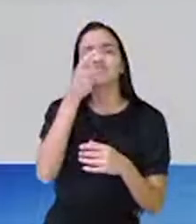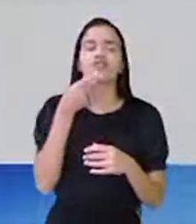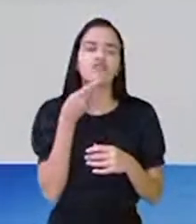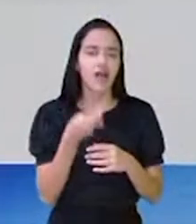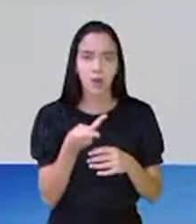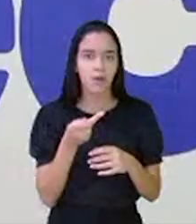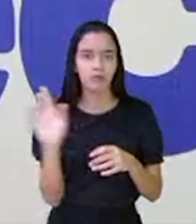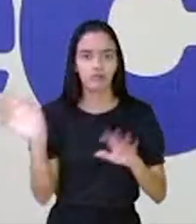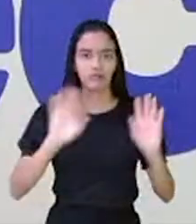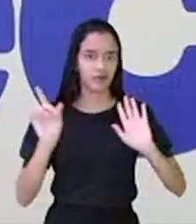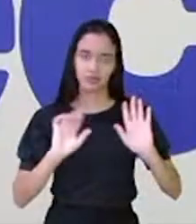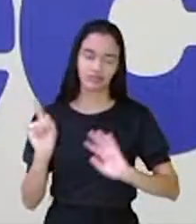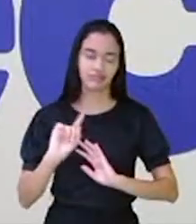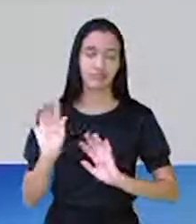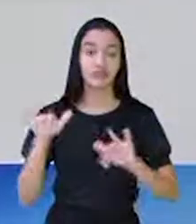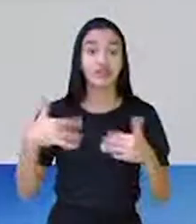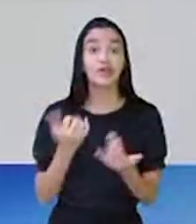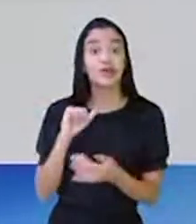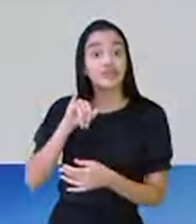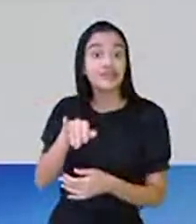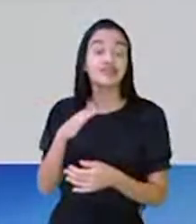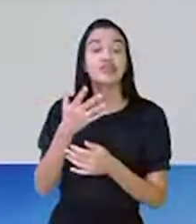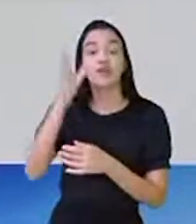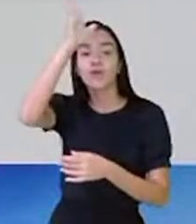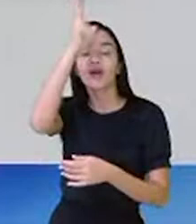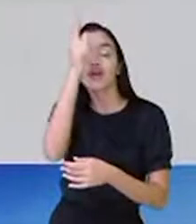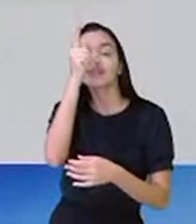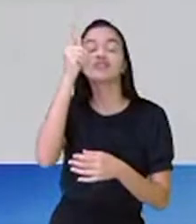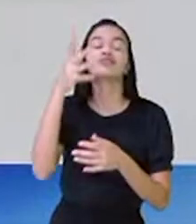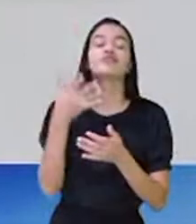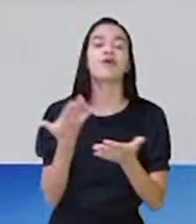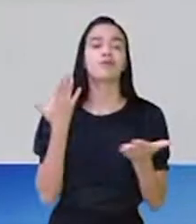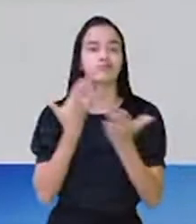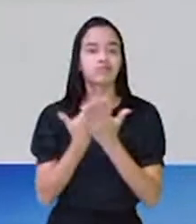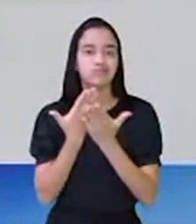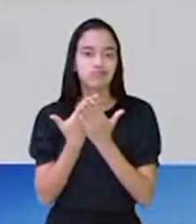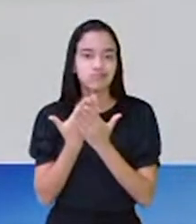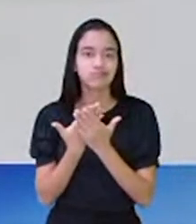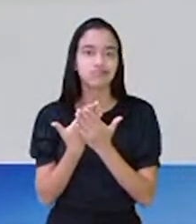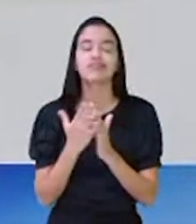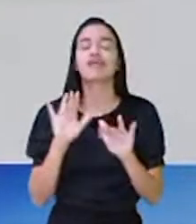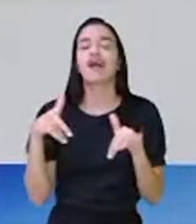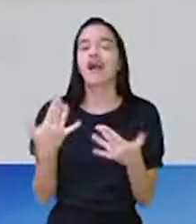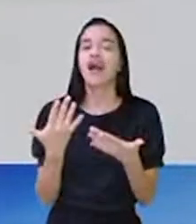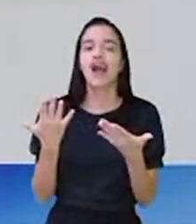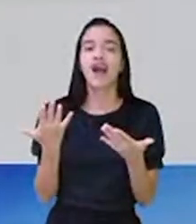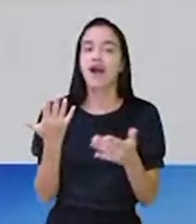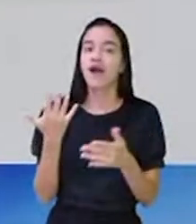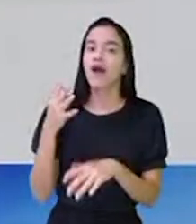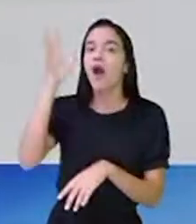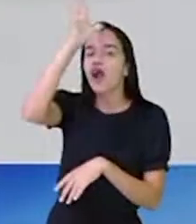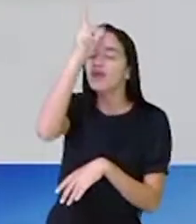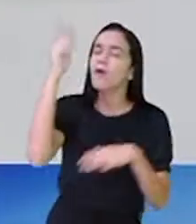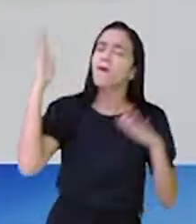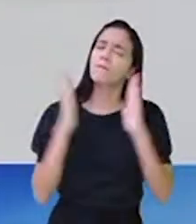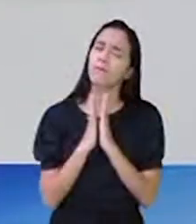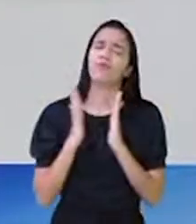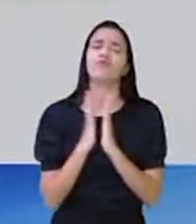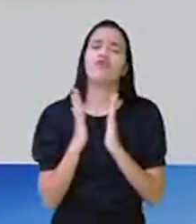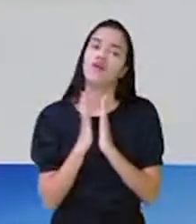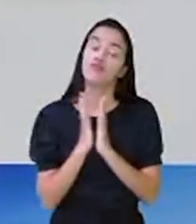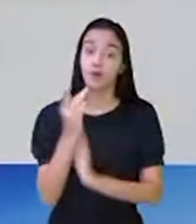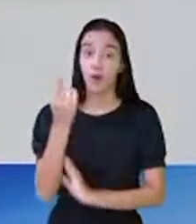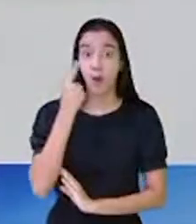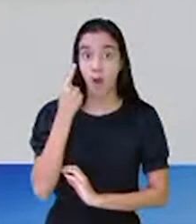não deu esse recado. Então, se o Carijó chegou, abriu a aula e não deu os recados, Carijó, por favor, né,